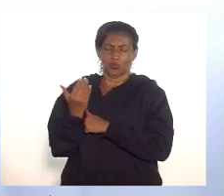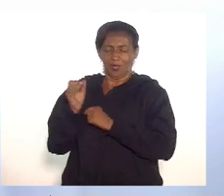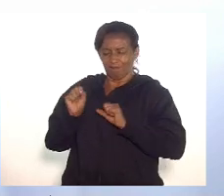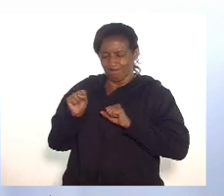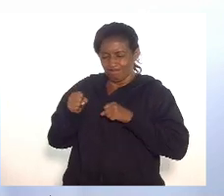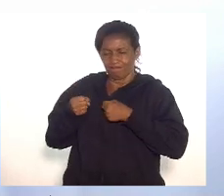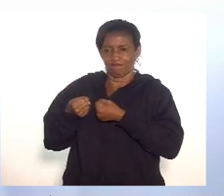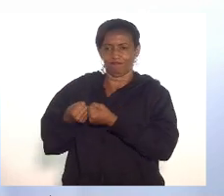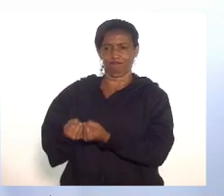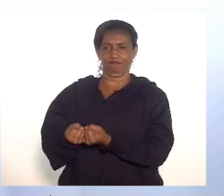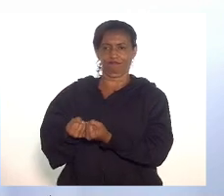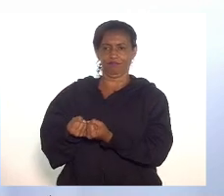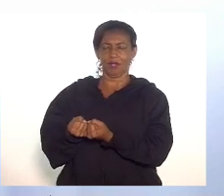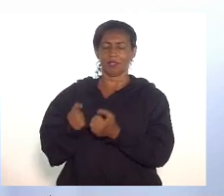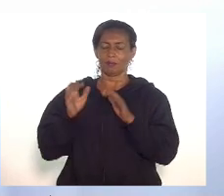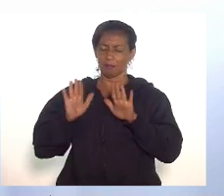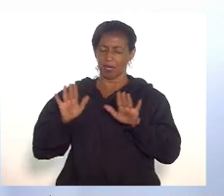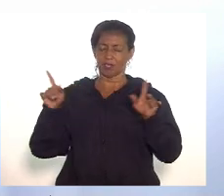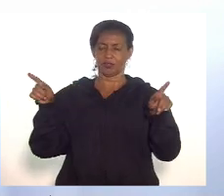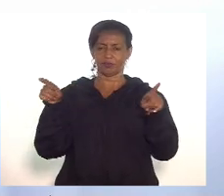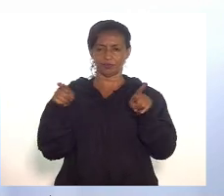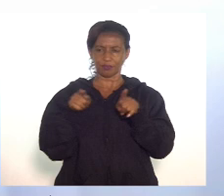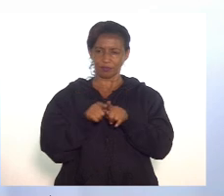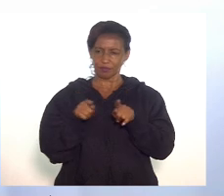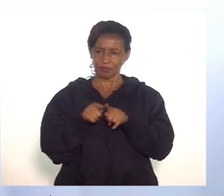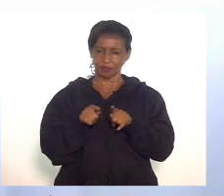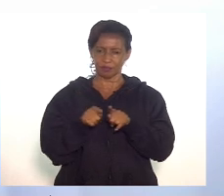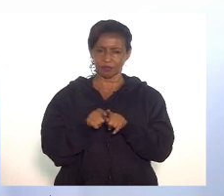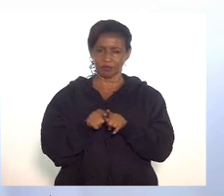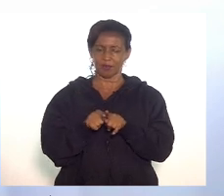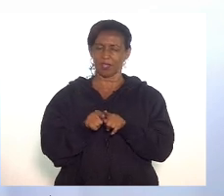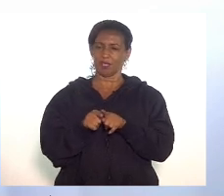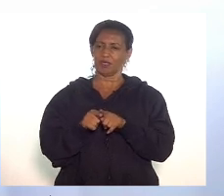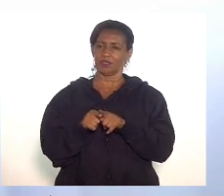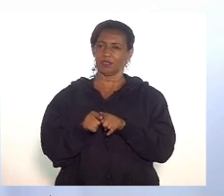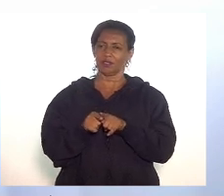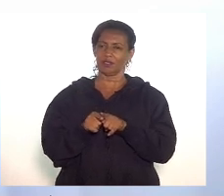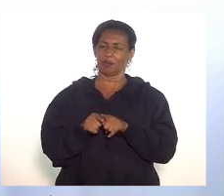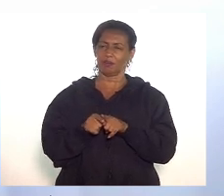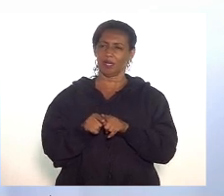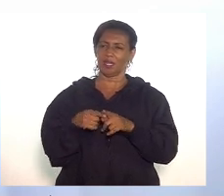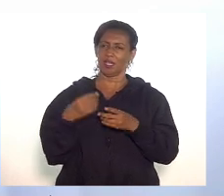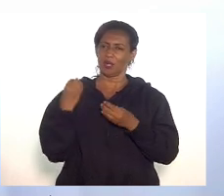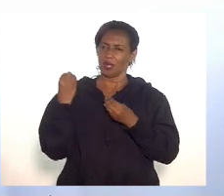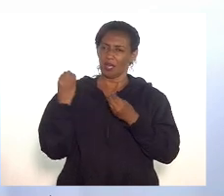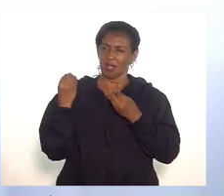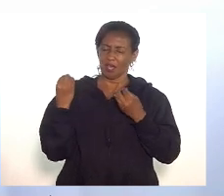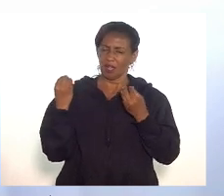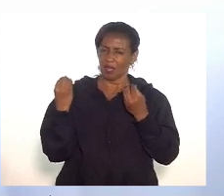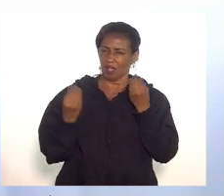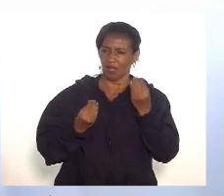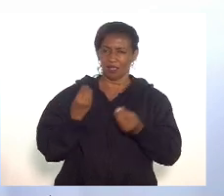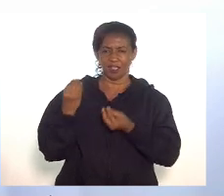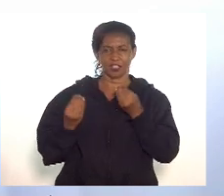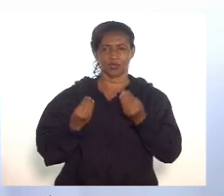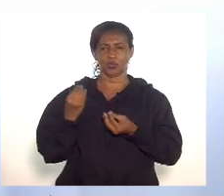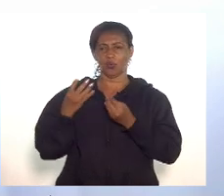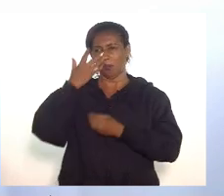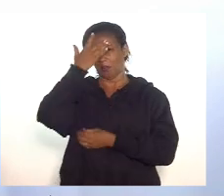permanente, mas também definitiva as questões tão dolorosas quanto o desaparecimento de pessoas.